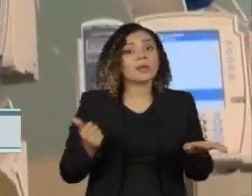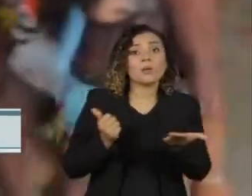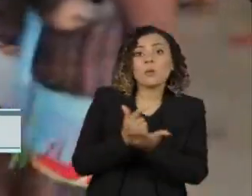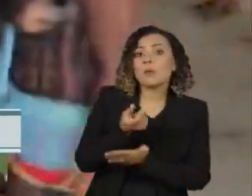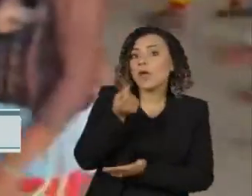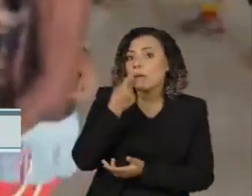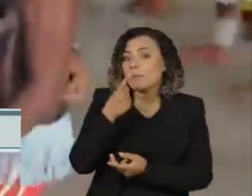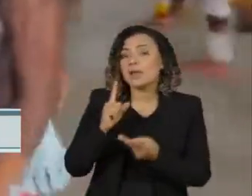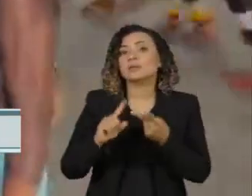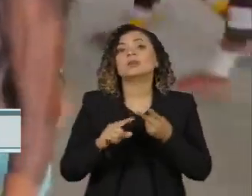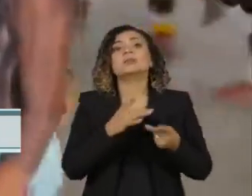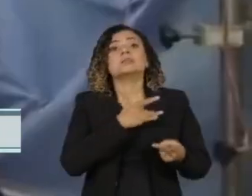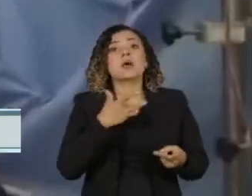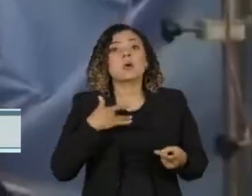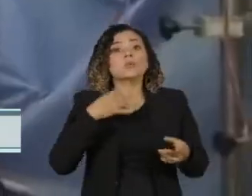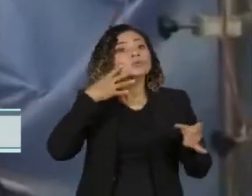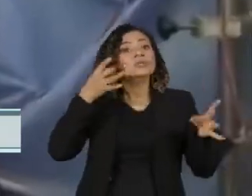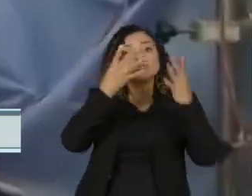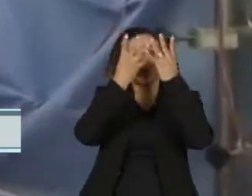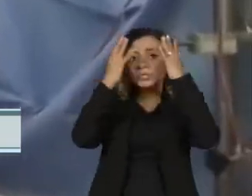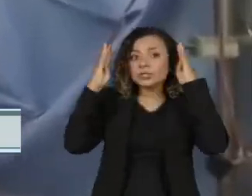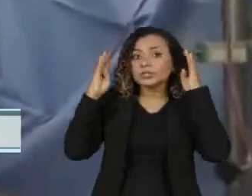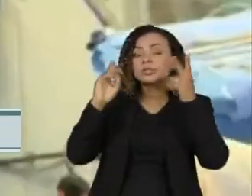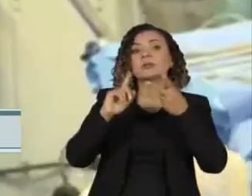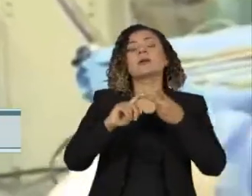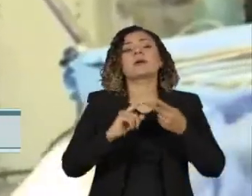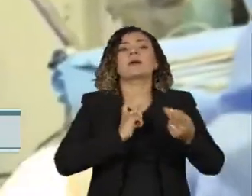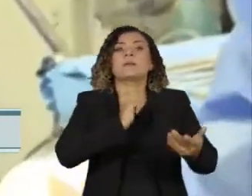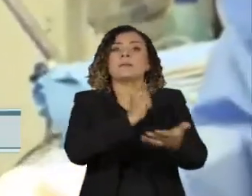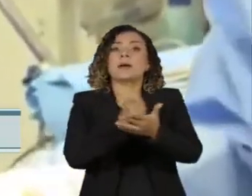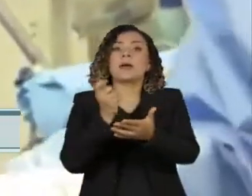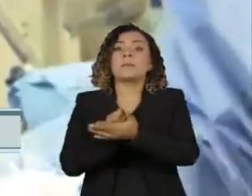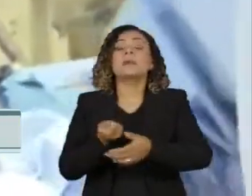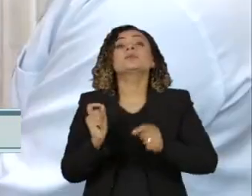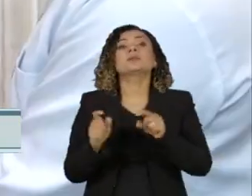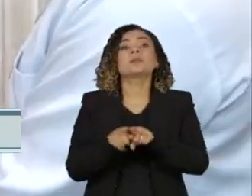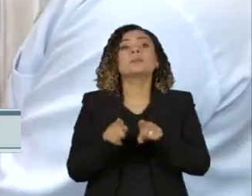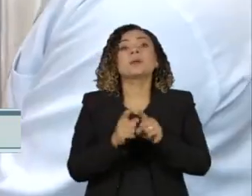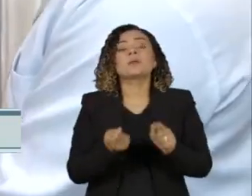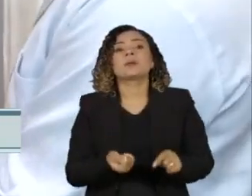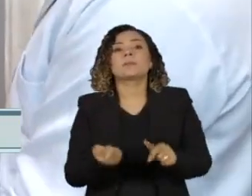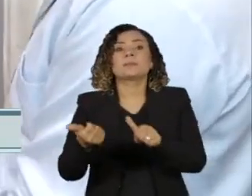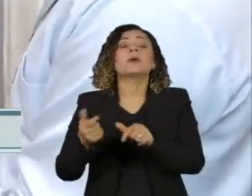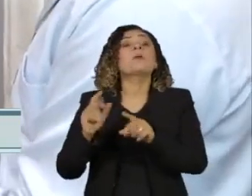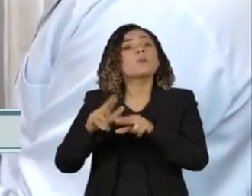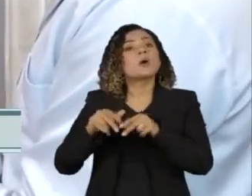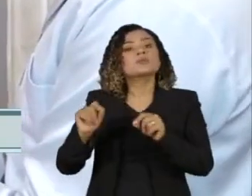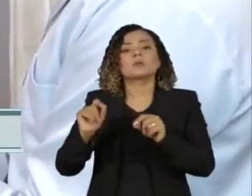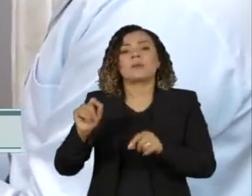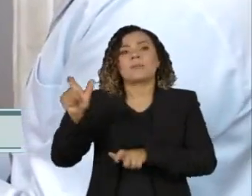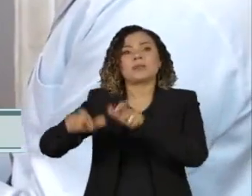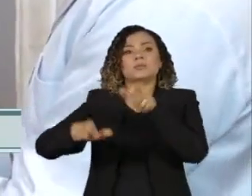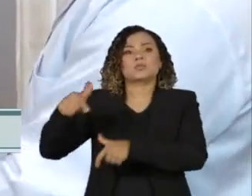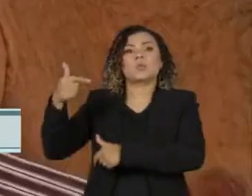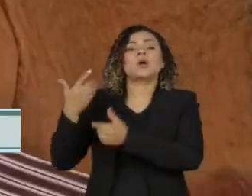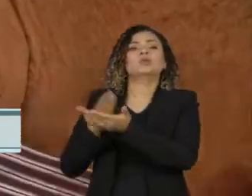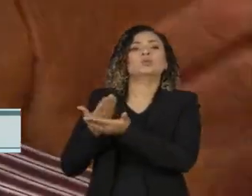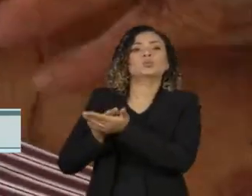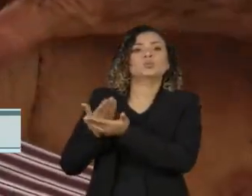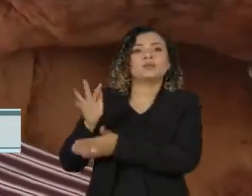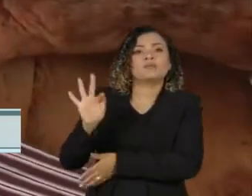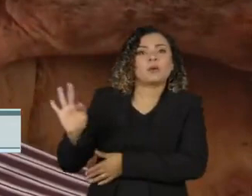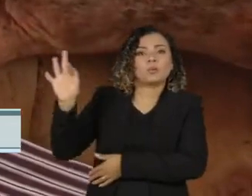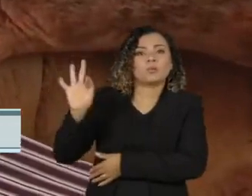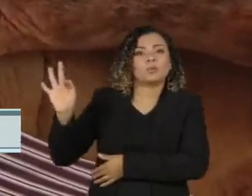medicamentos, saúde indígena e pagamento de bolsas de residência médica. Há também falta de informações sobre o estoque de